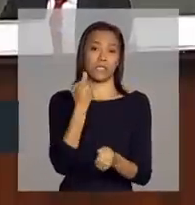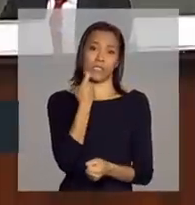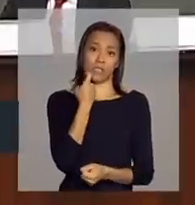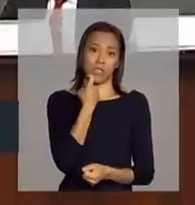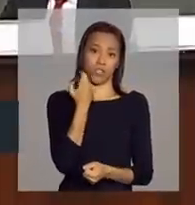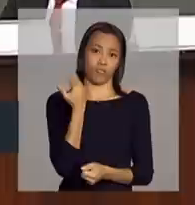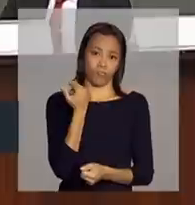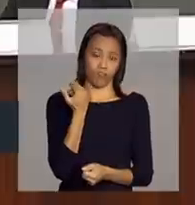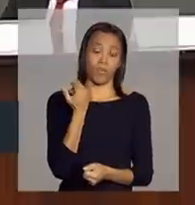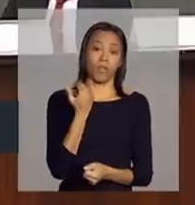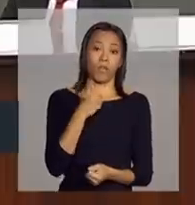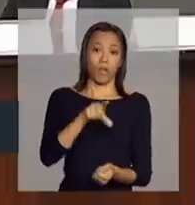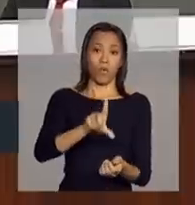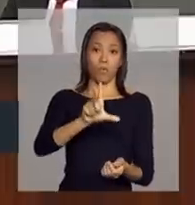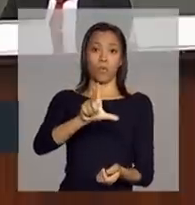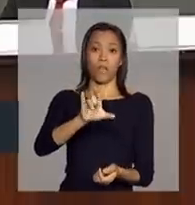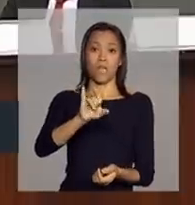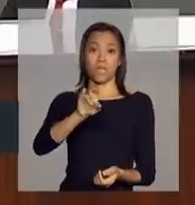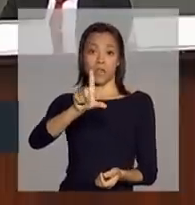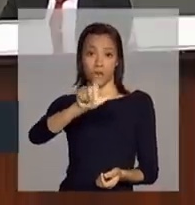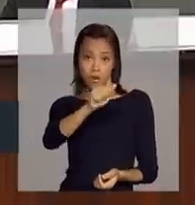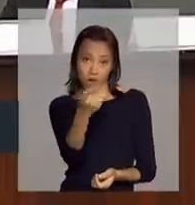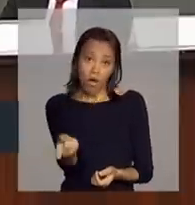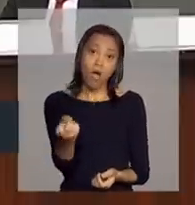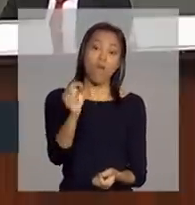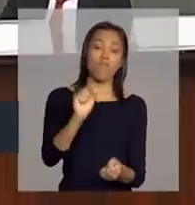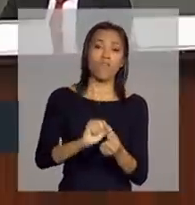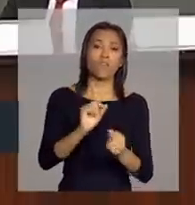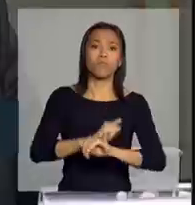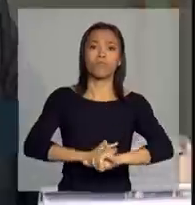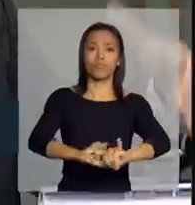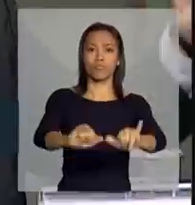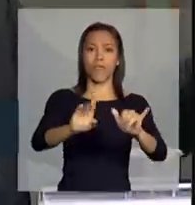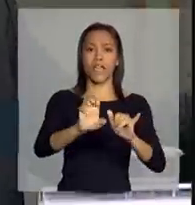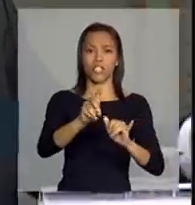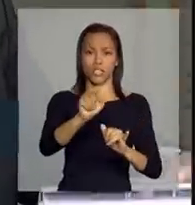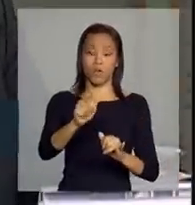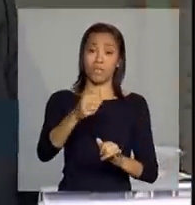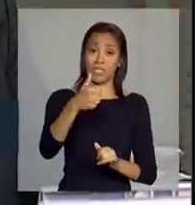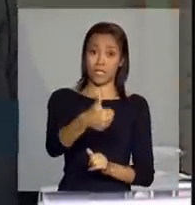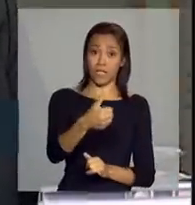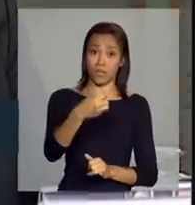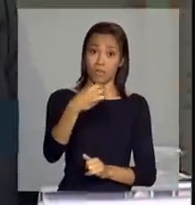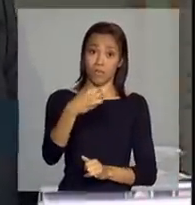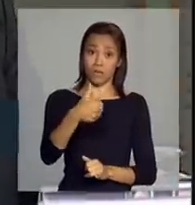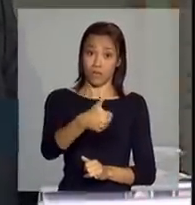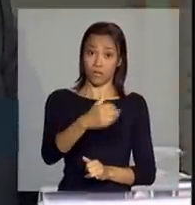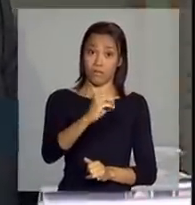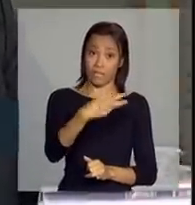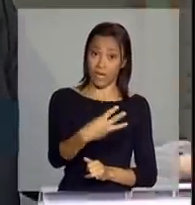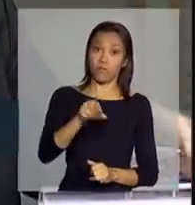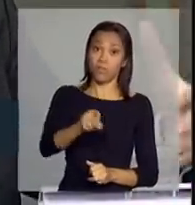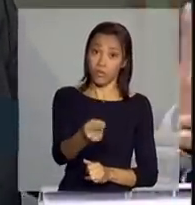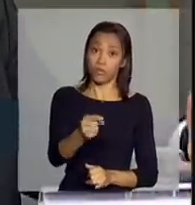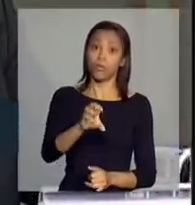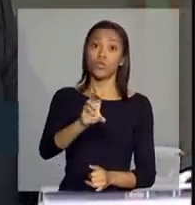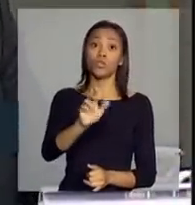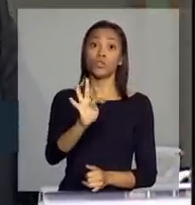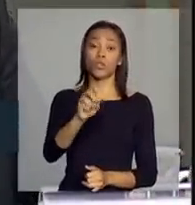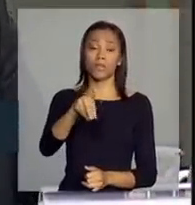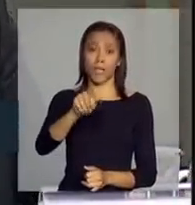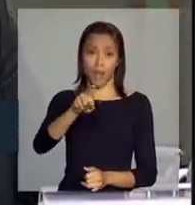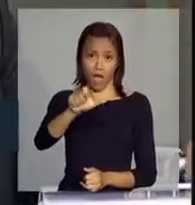o leilão, lançou o edital para fazer o leilão de 103 mil toneladas, posto nos portos, até para